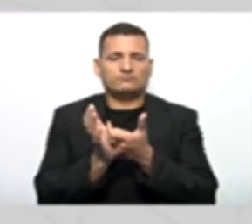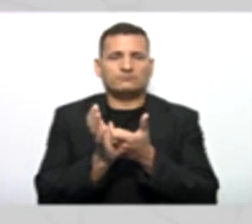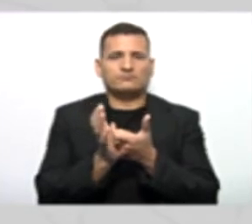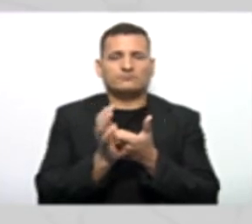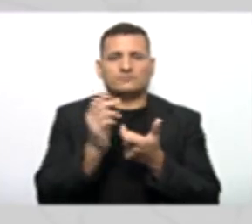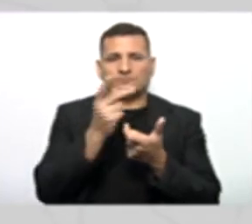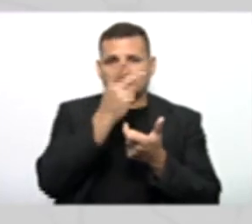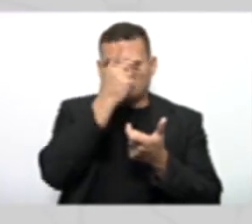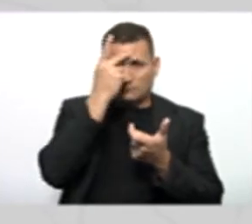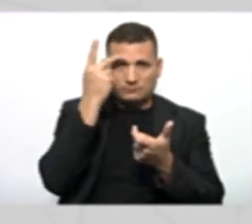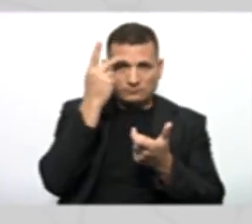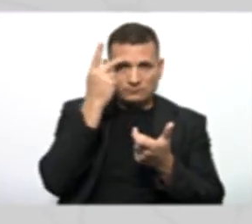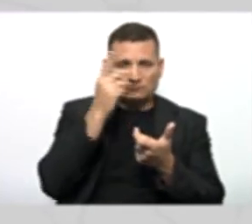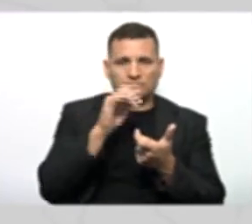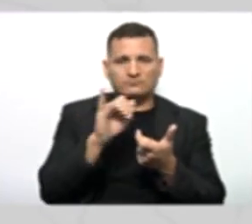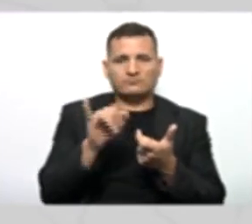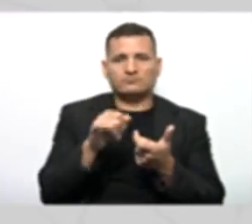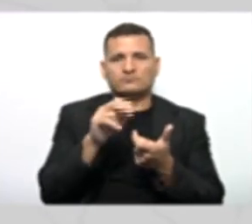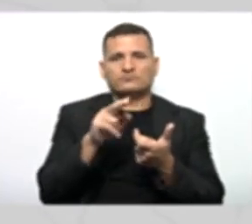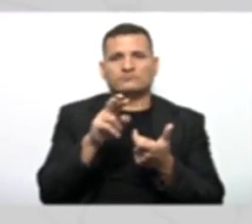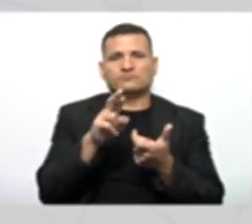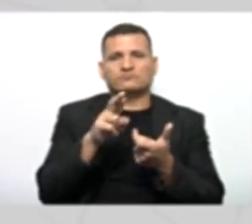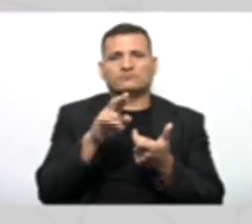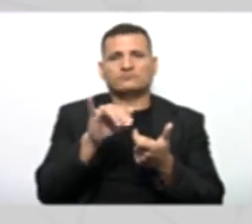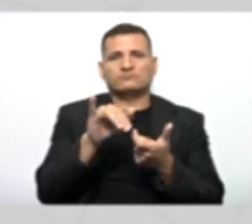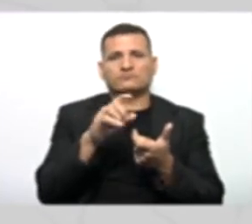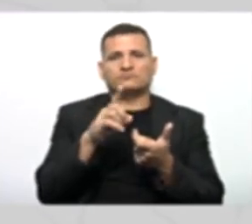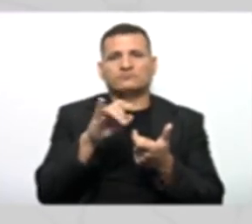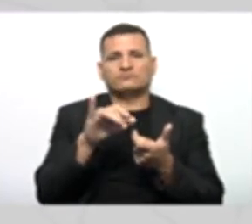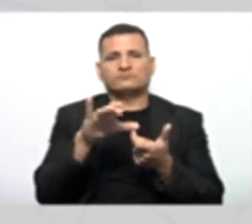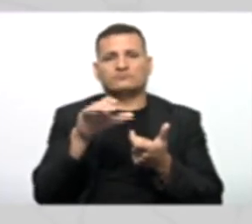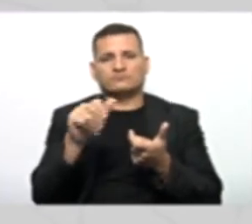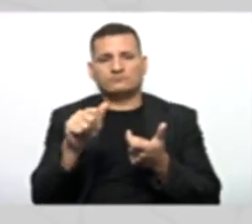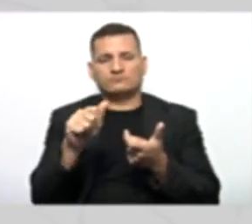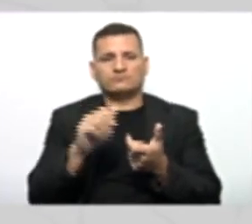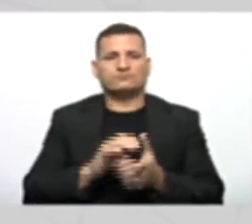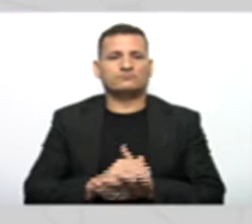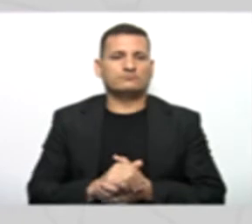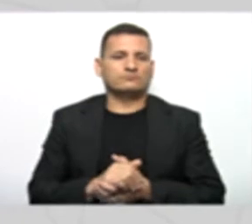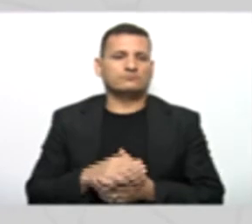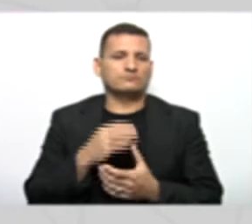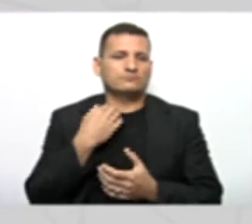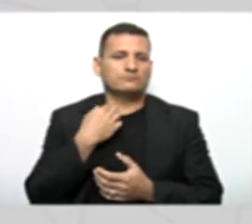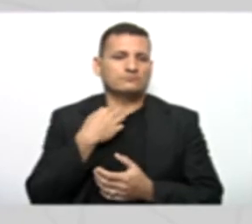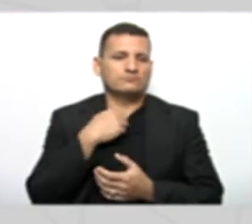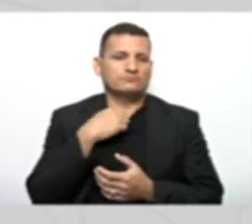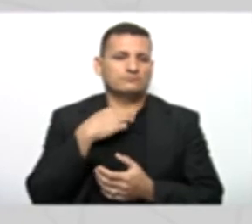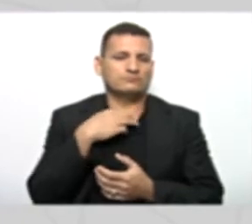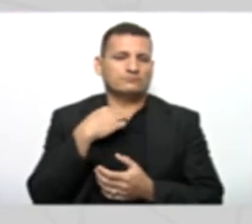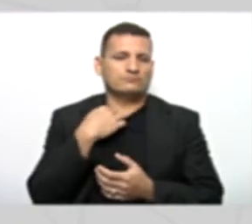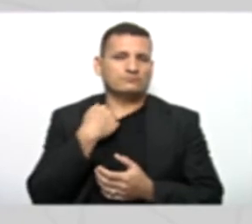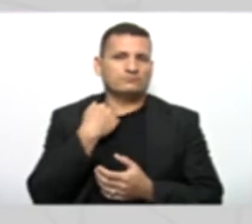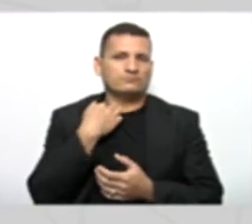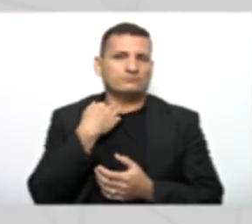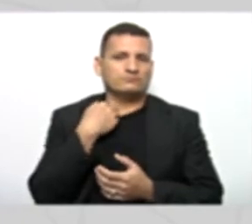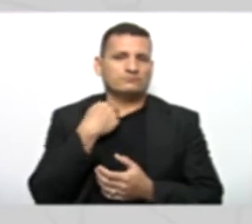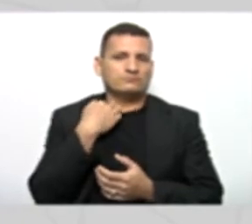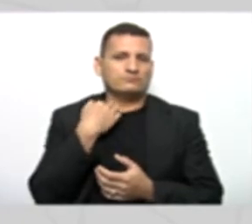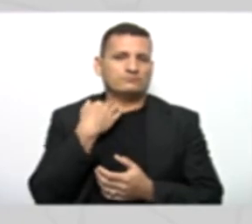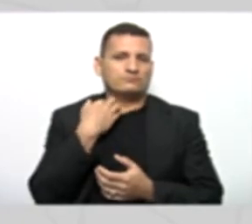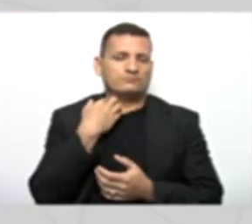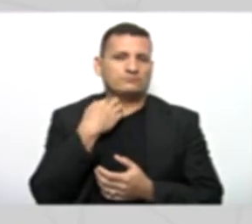pessoa jurídica. Então, eu vou passar agora aqui para o próximo slide, sempre para deixar registrado quando precisar